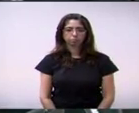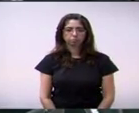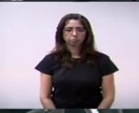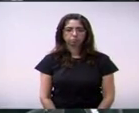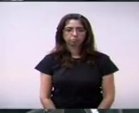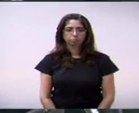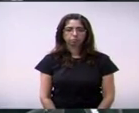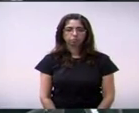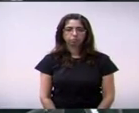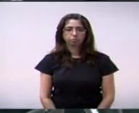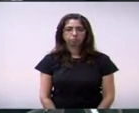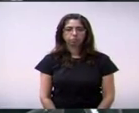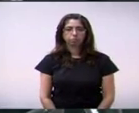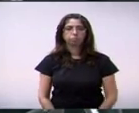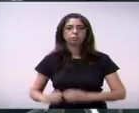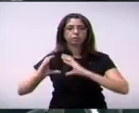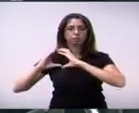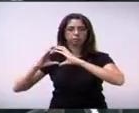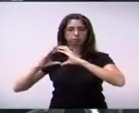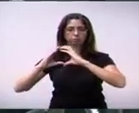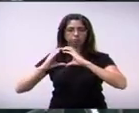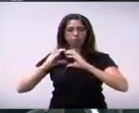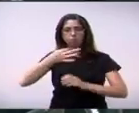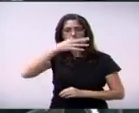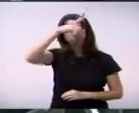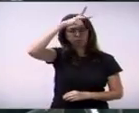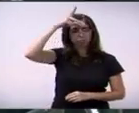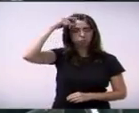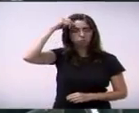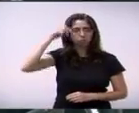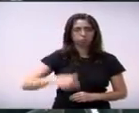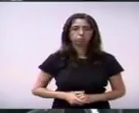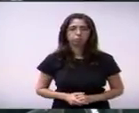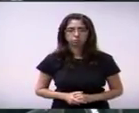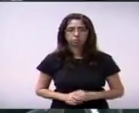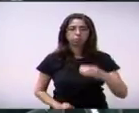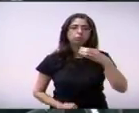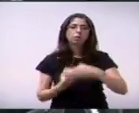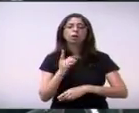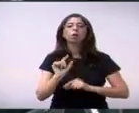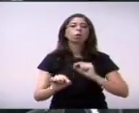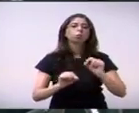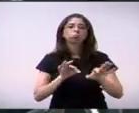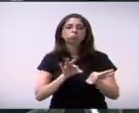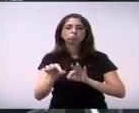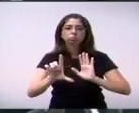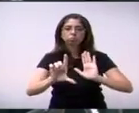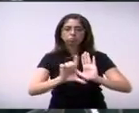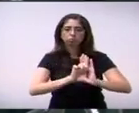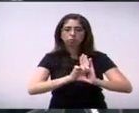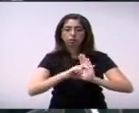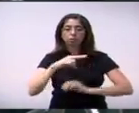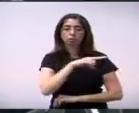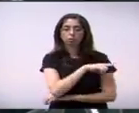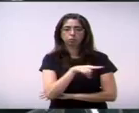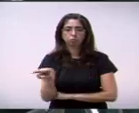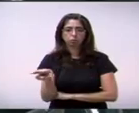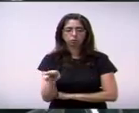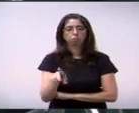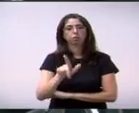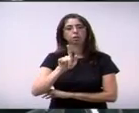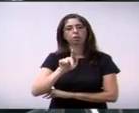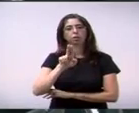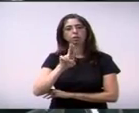215 do vereador Zé Coco sugere ao executivo a elaboração de um projeto de lei denominando Guido